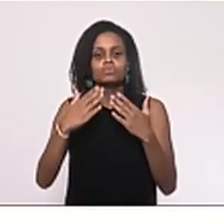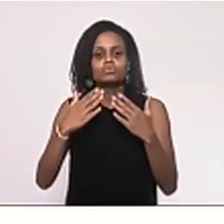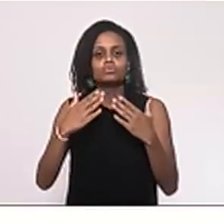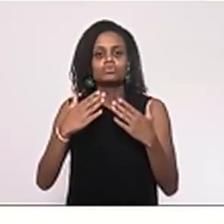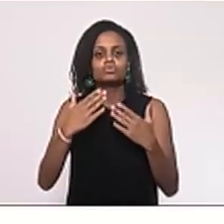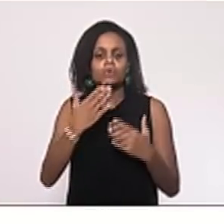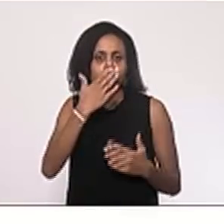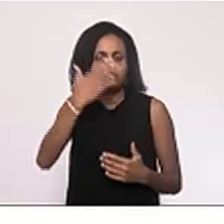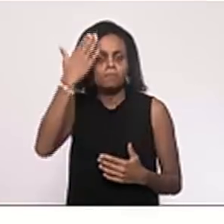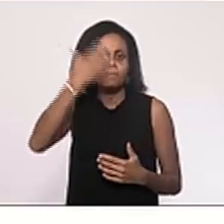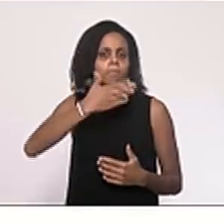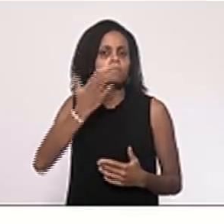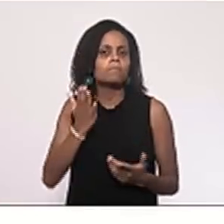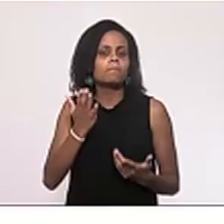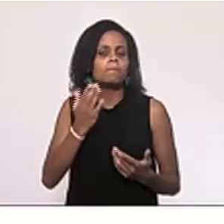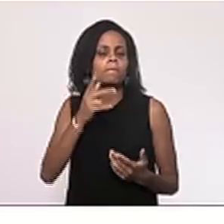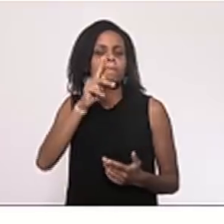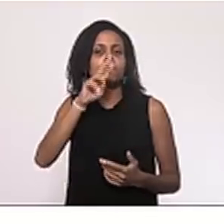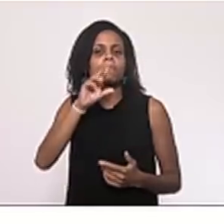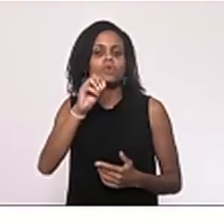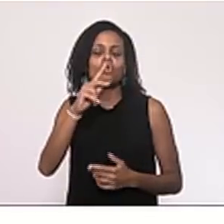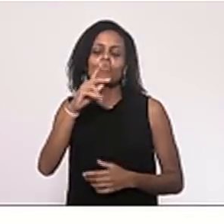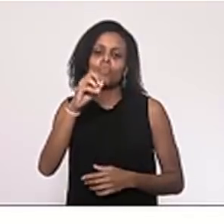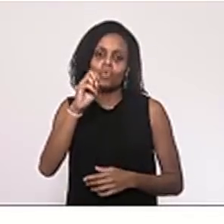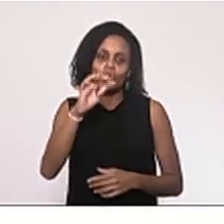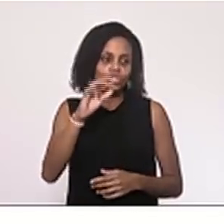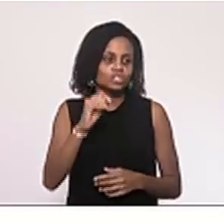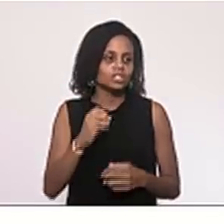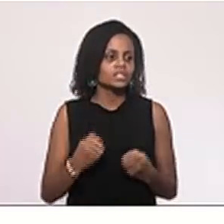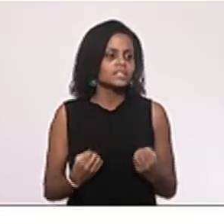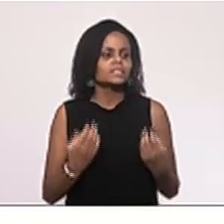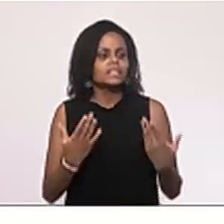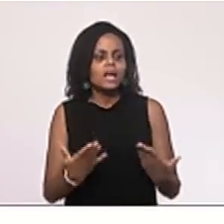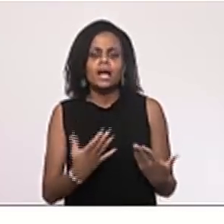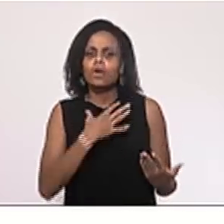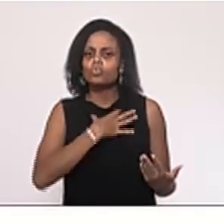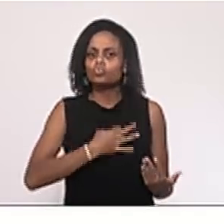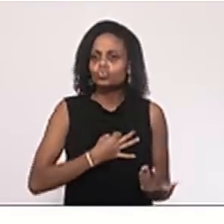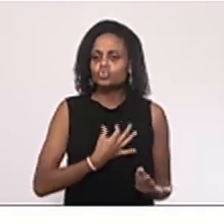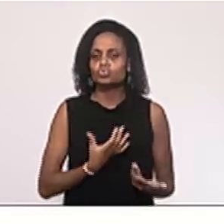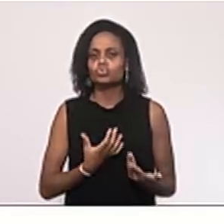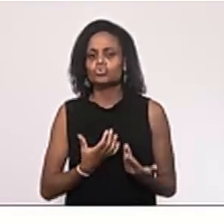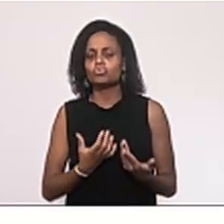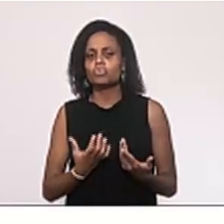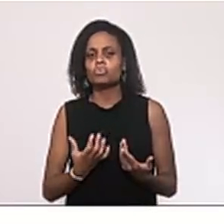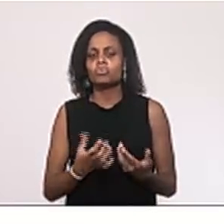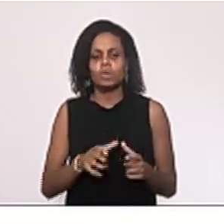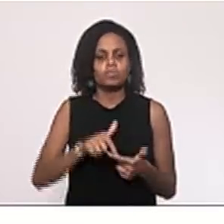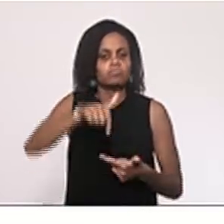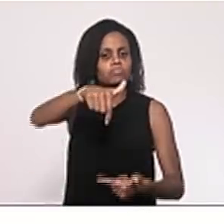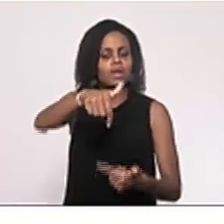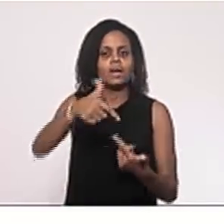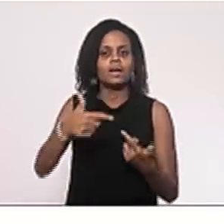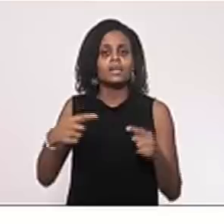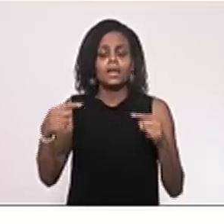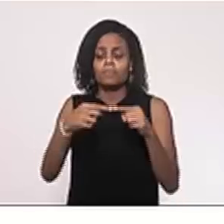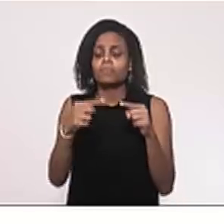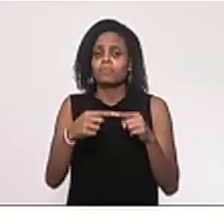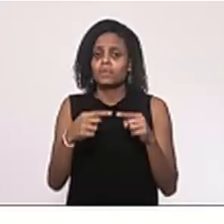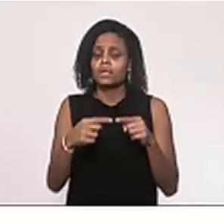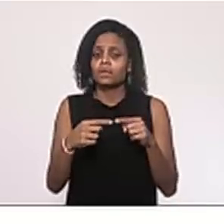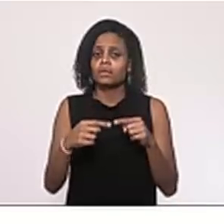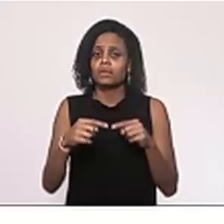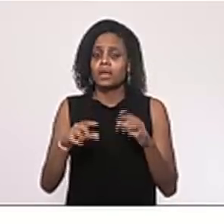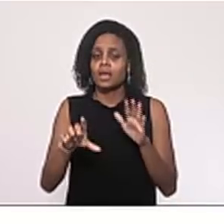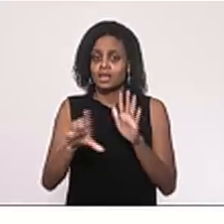deputado Val, no sentido de conceder alguma honraria, um título que está disposto ali na legislação estadual,